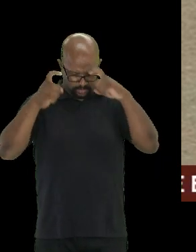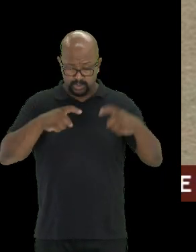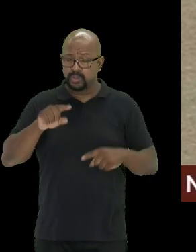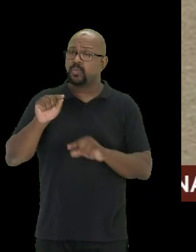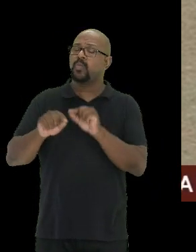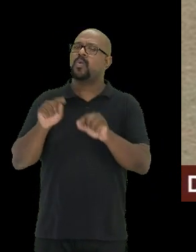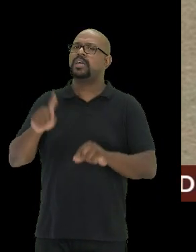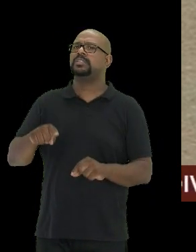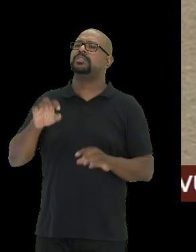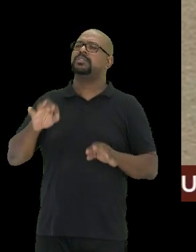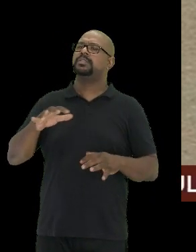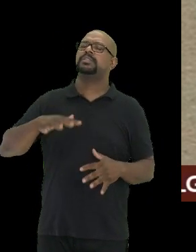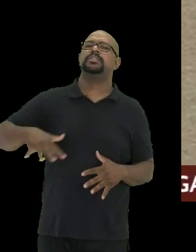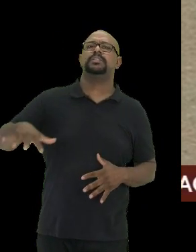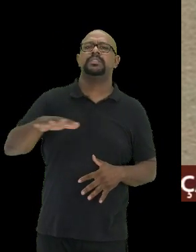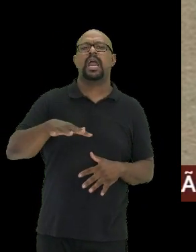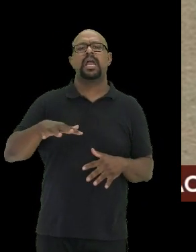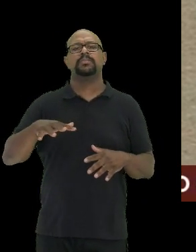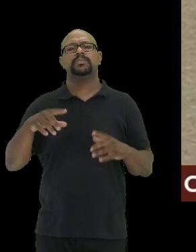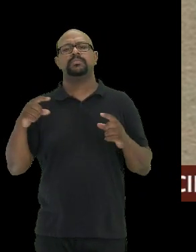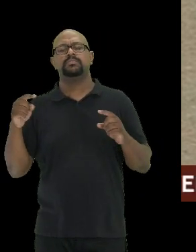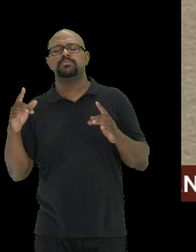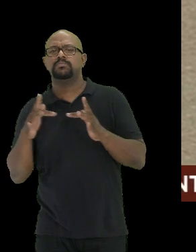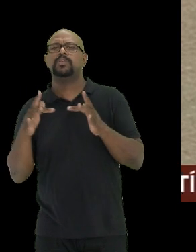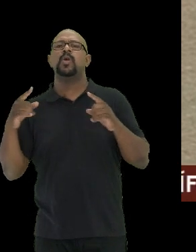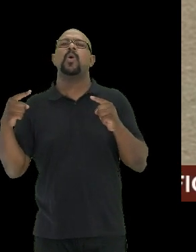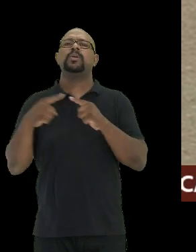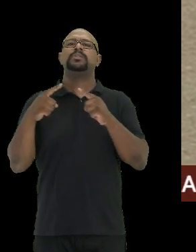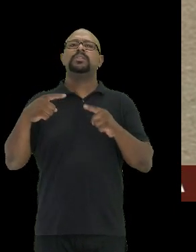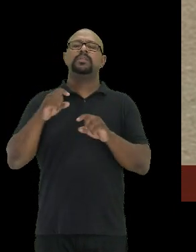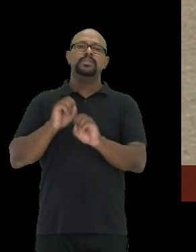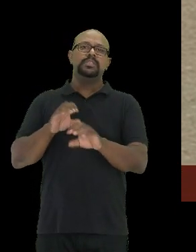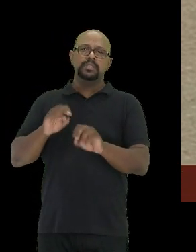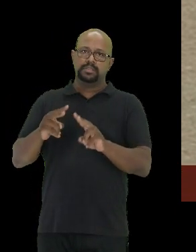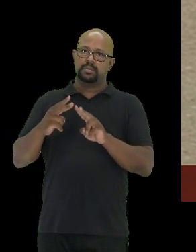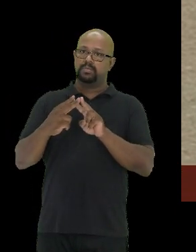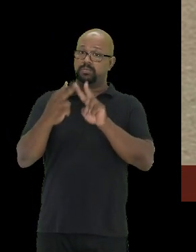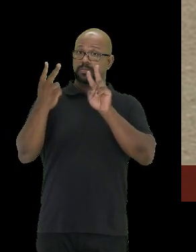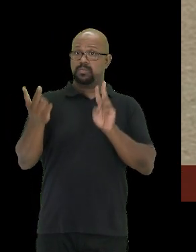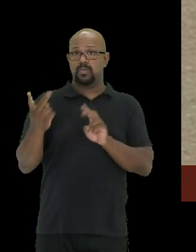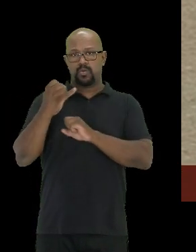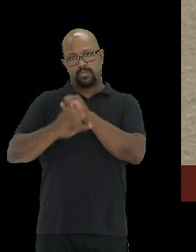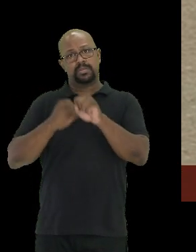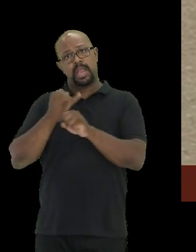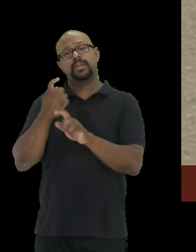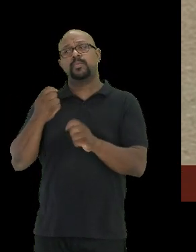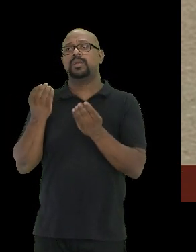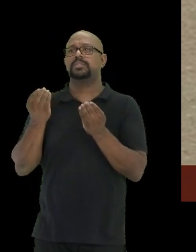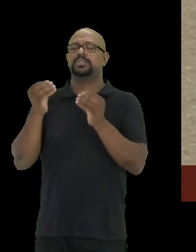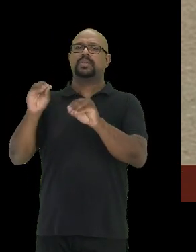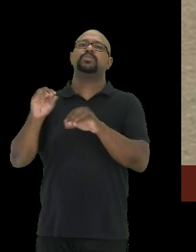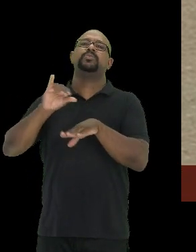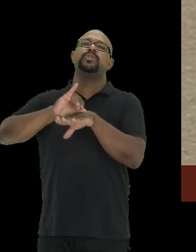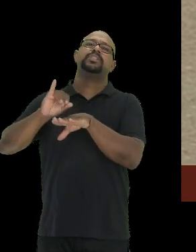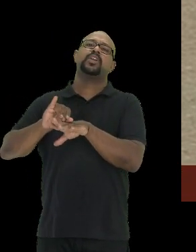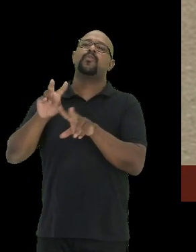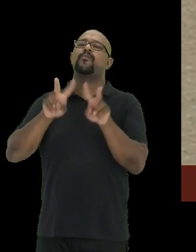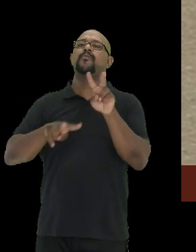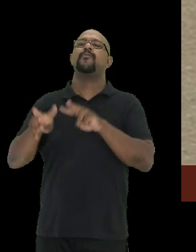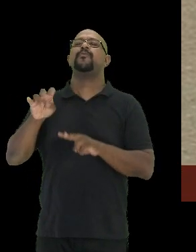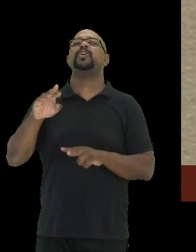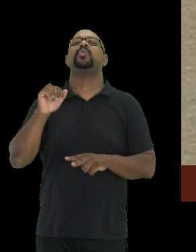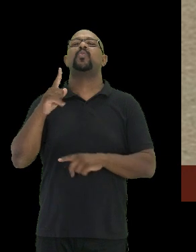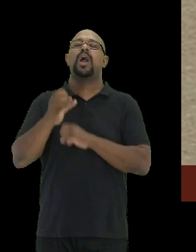ciberespaços e contextos da educação online pode ser implementada uma exposição virtual. Existem